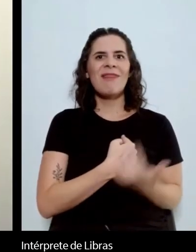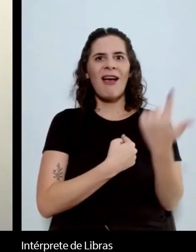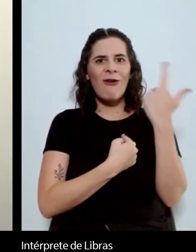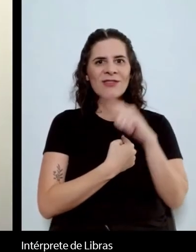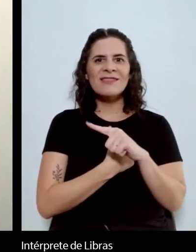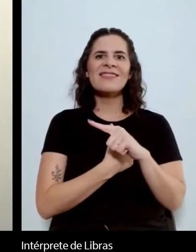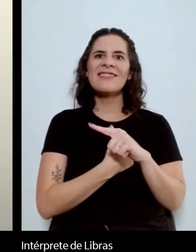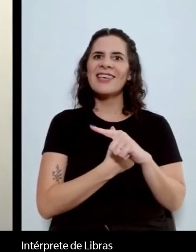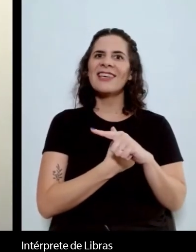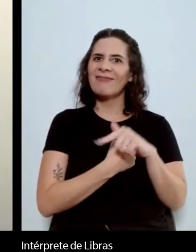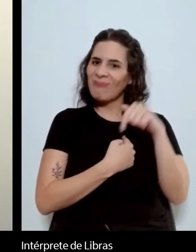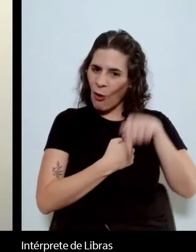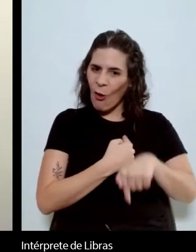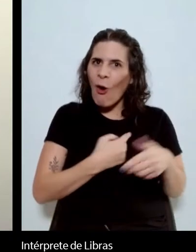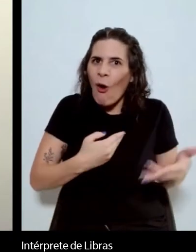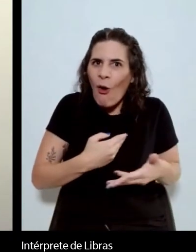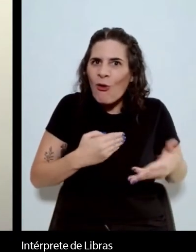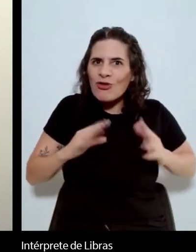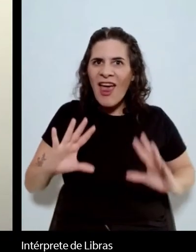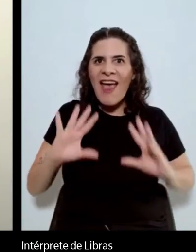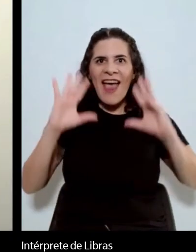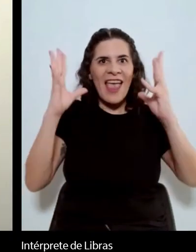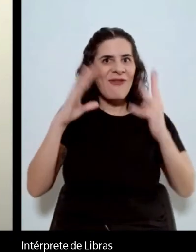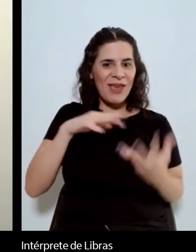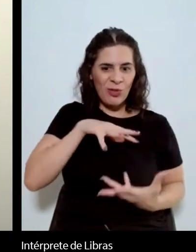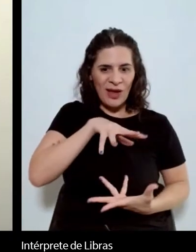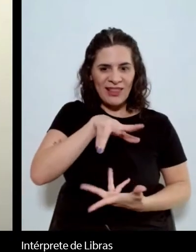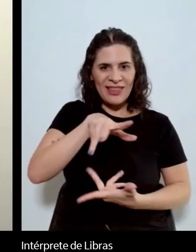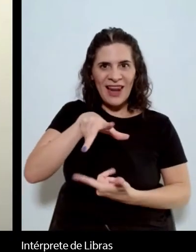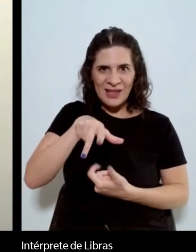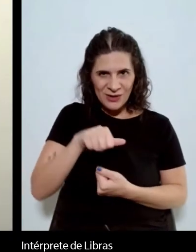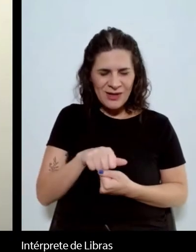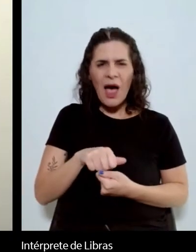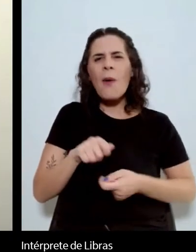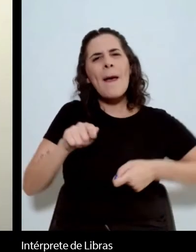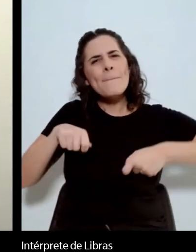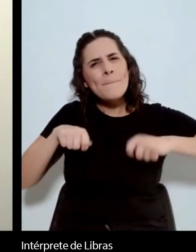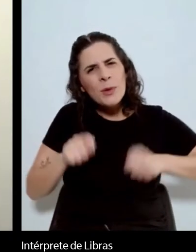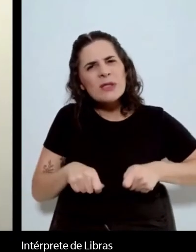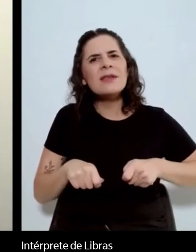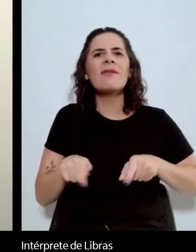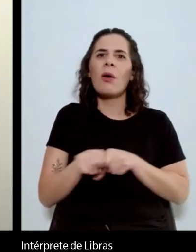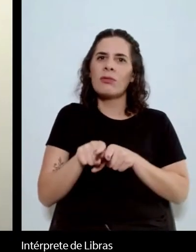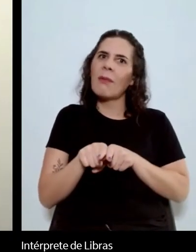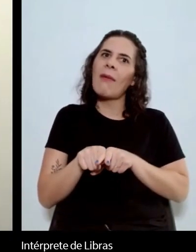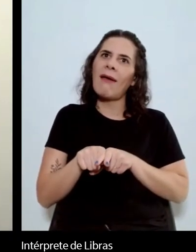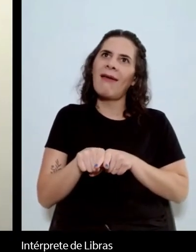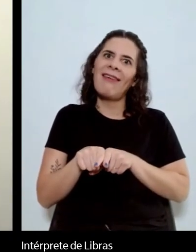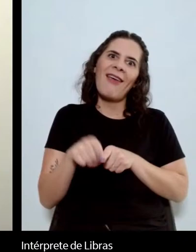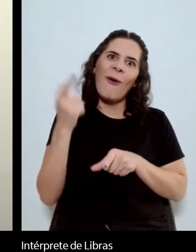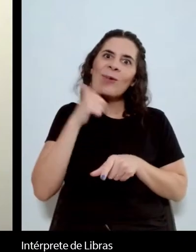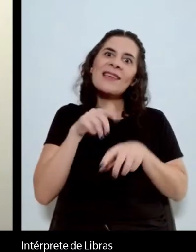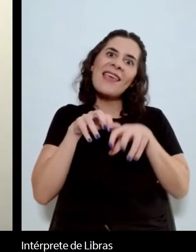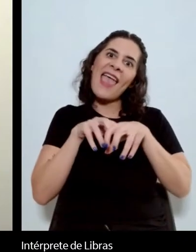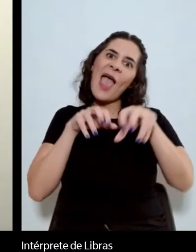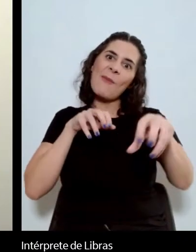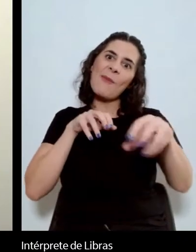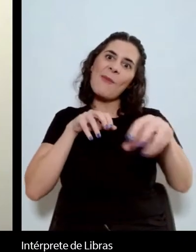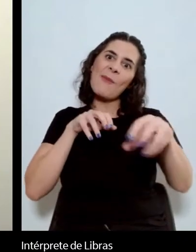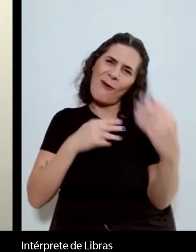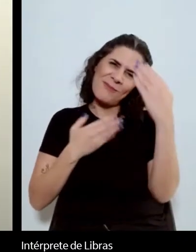tornar esse evento internacional possível e remotamente. Então,